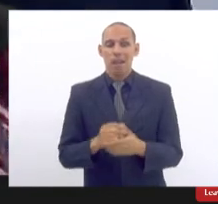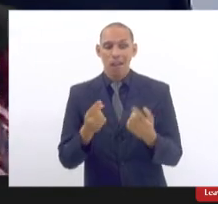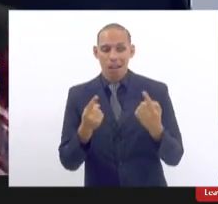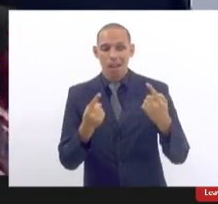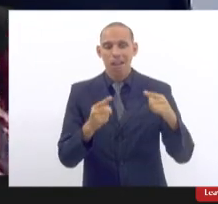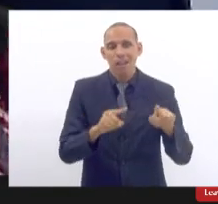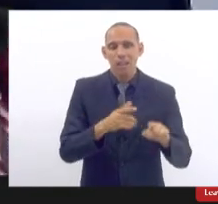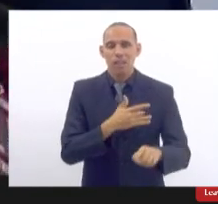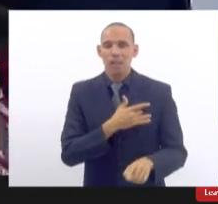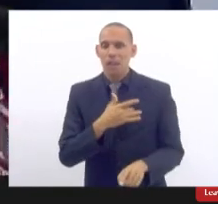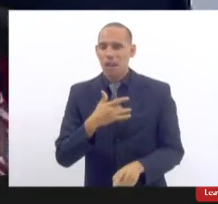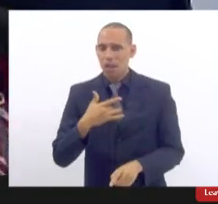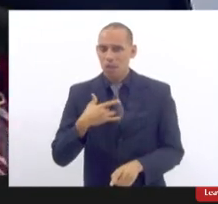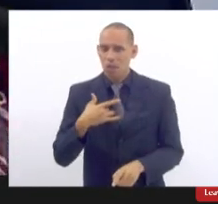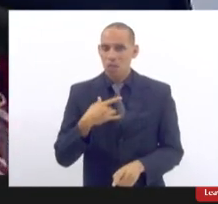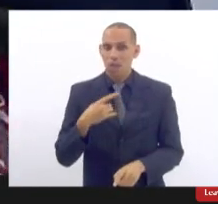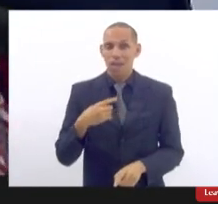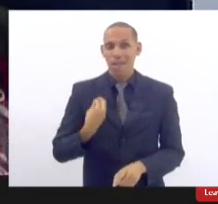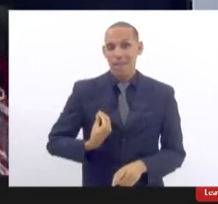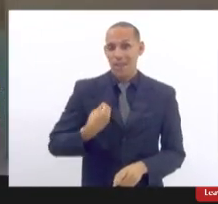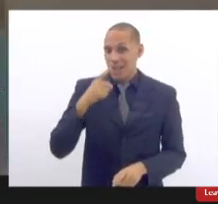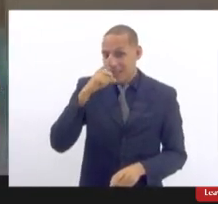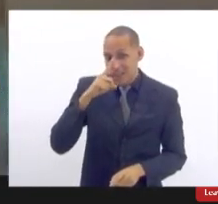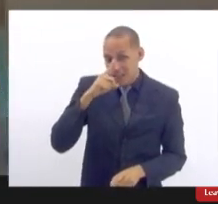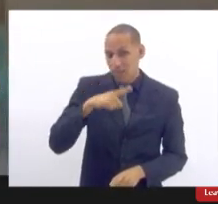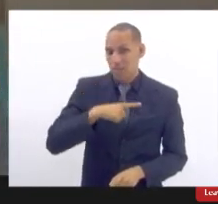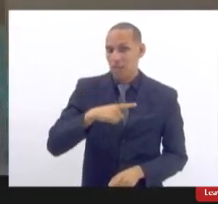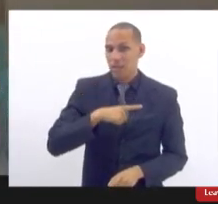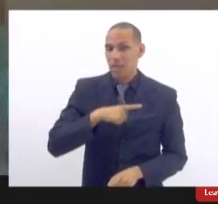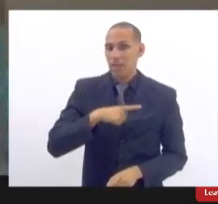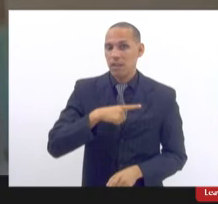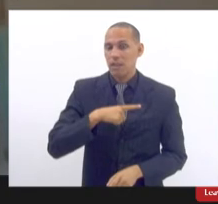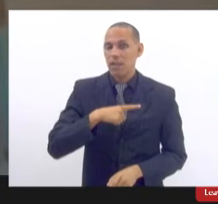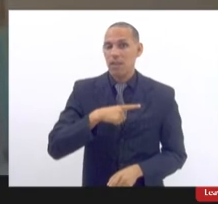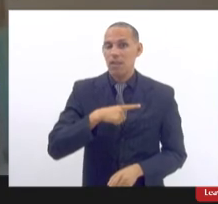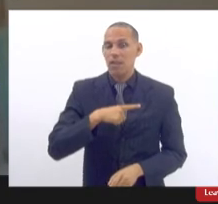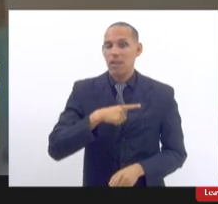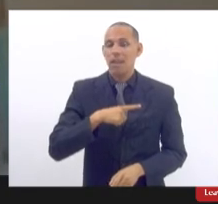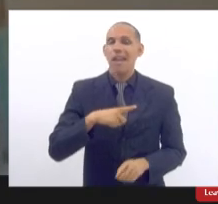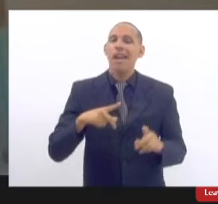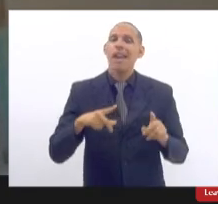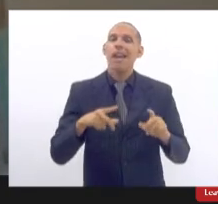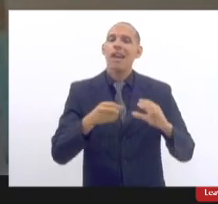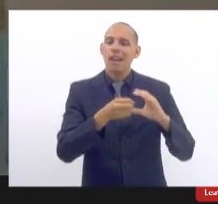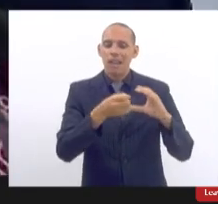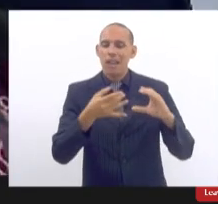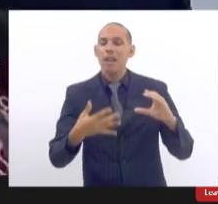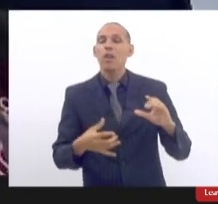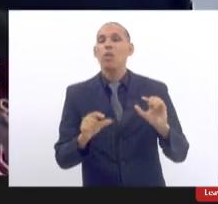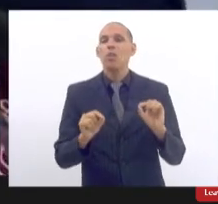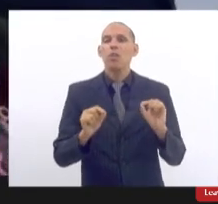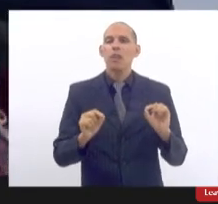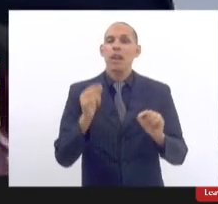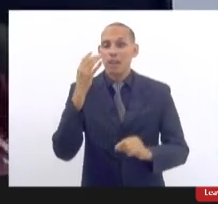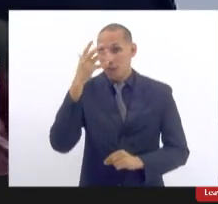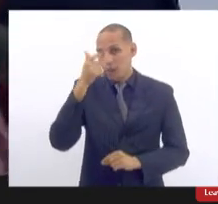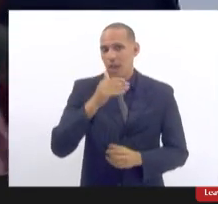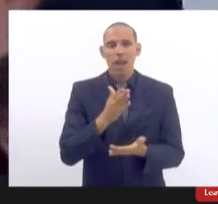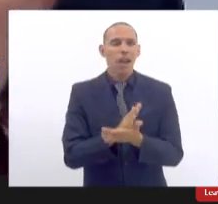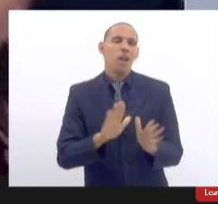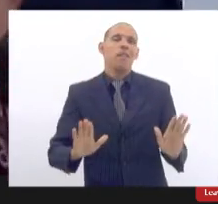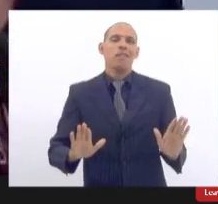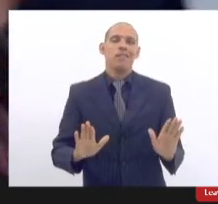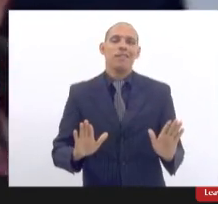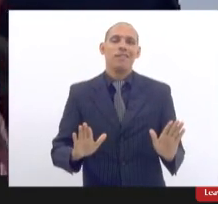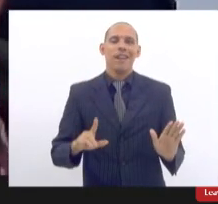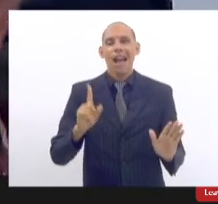a saúde e põe em risco a vida você caracterizar que não pode ser porque é estético então essa é